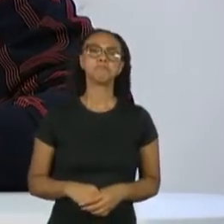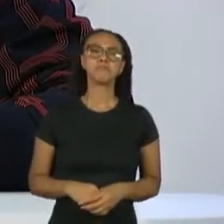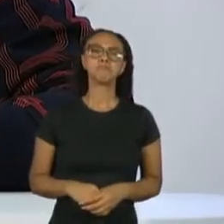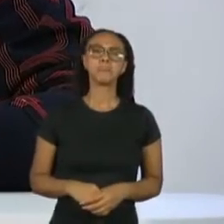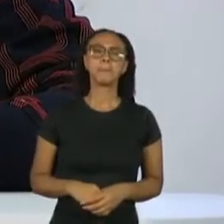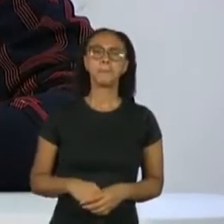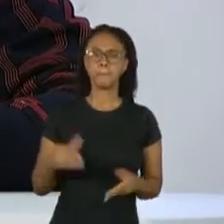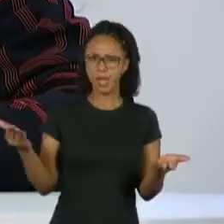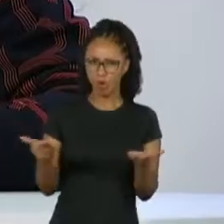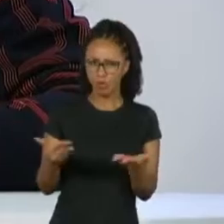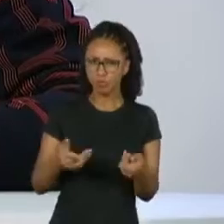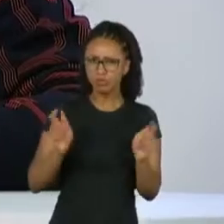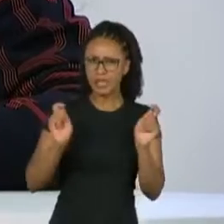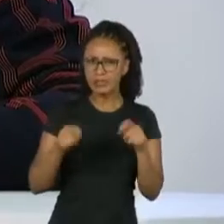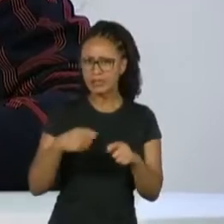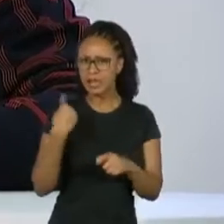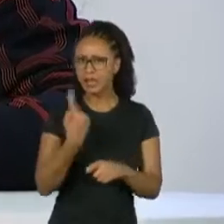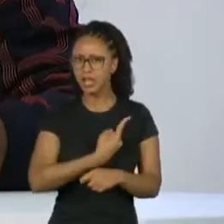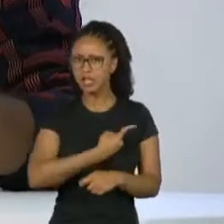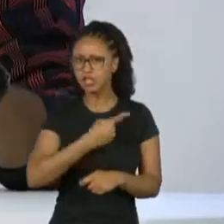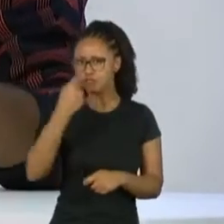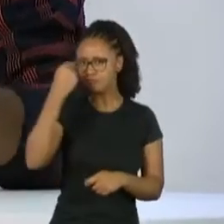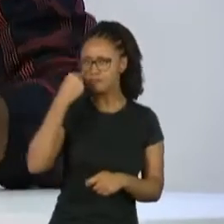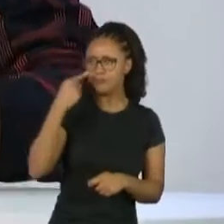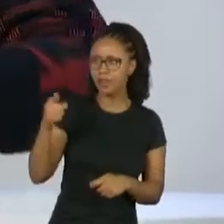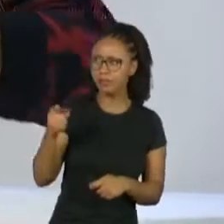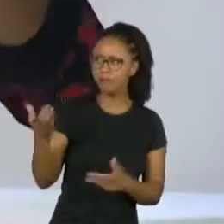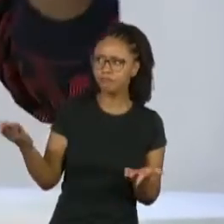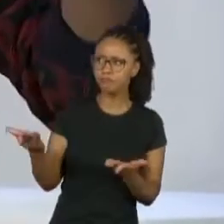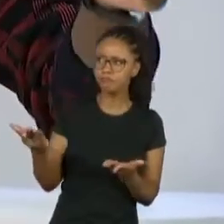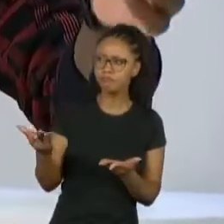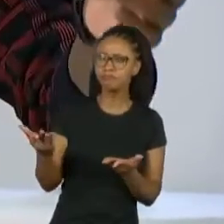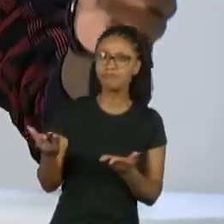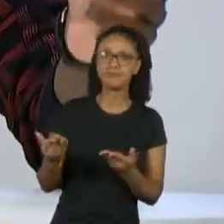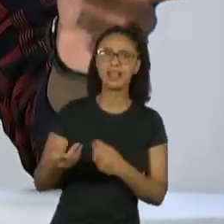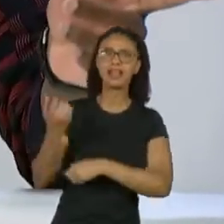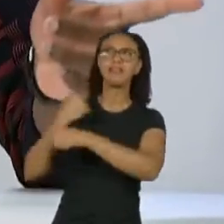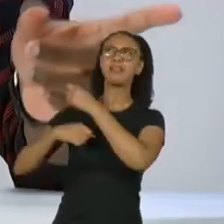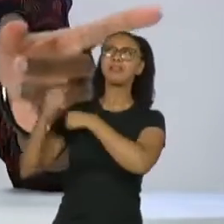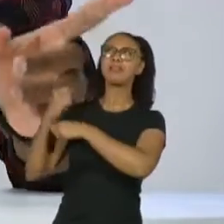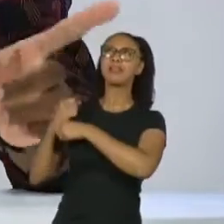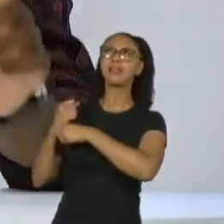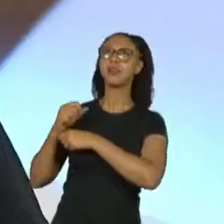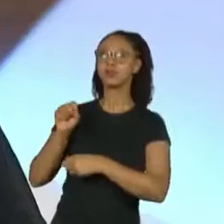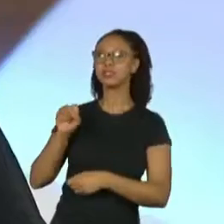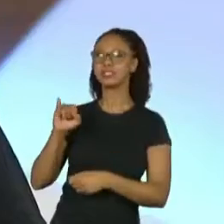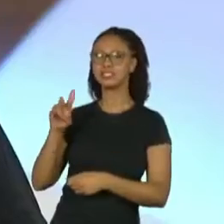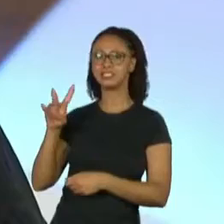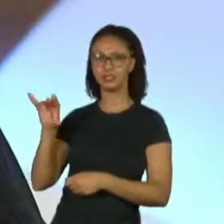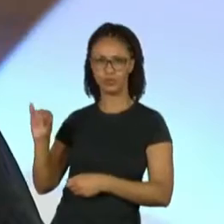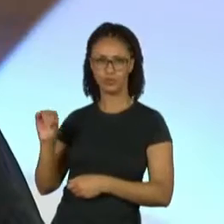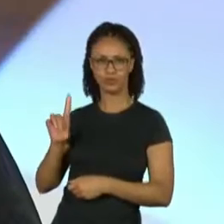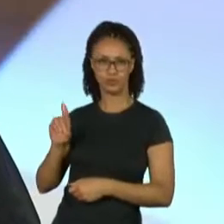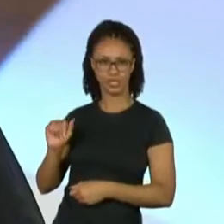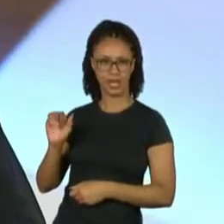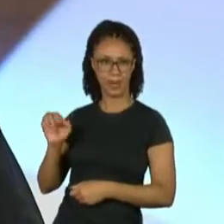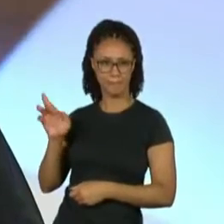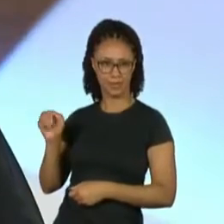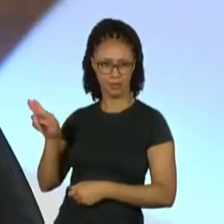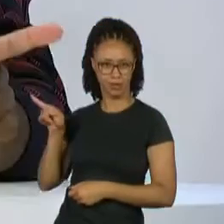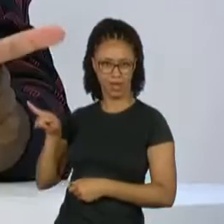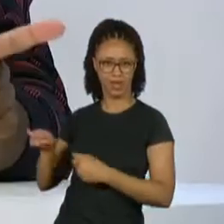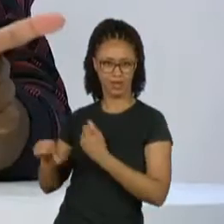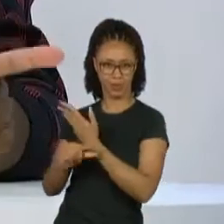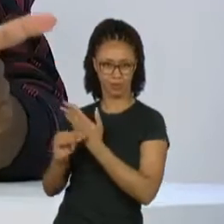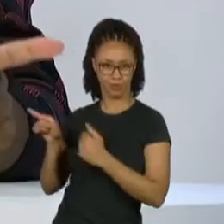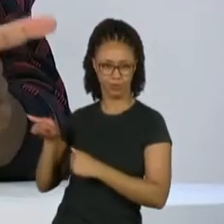consegue hoje fazer um traço de que essa família negra aqui, gente... Foi o Silvio de Abreu, me parece, na novela, correto? Foi. A gente consegue